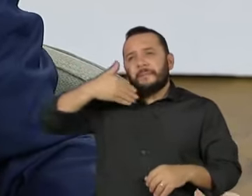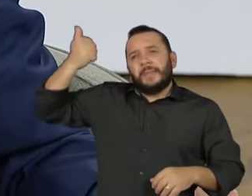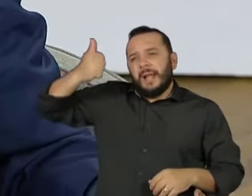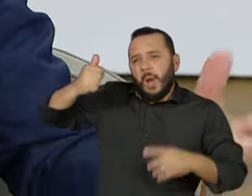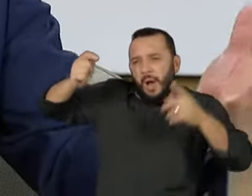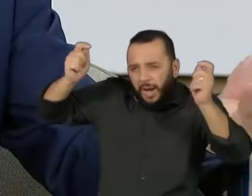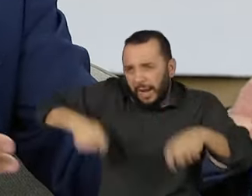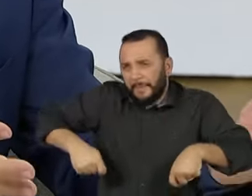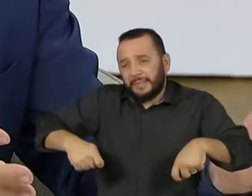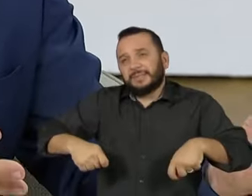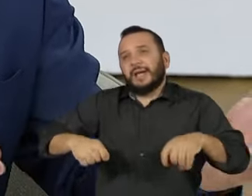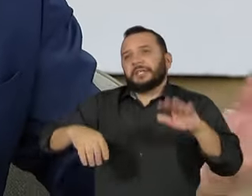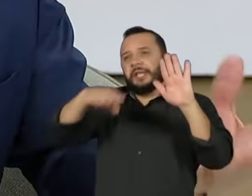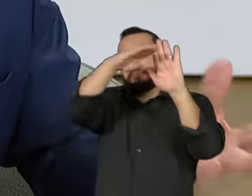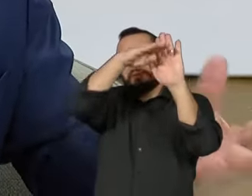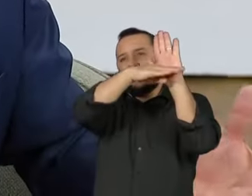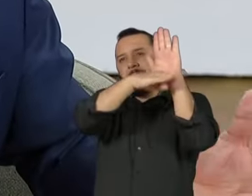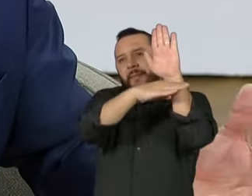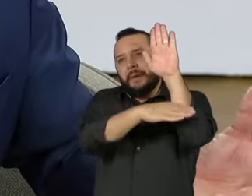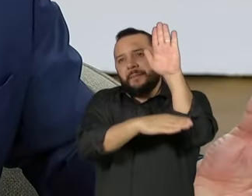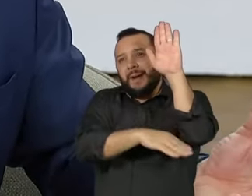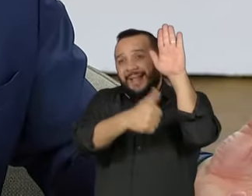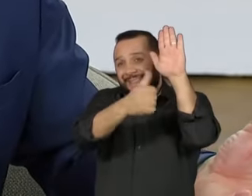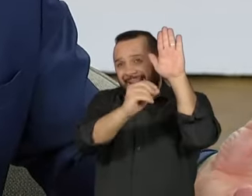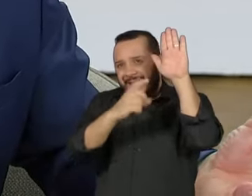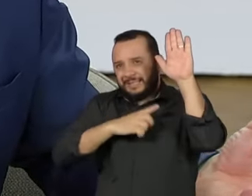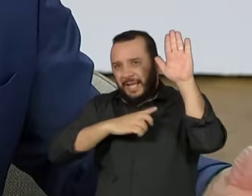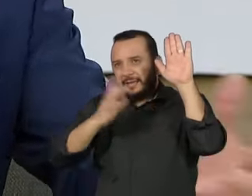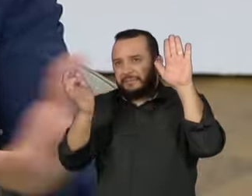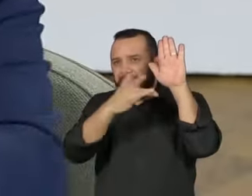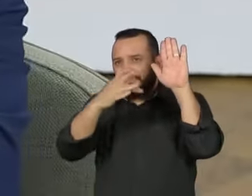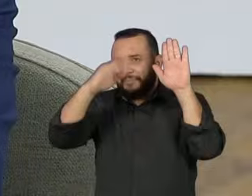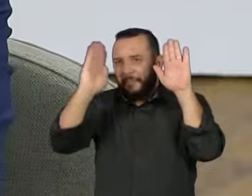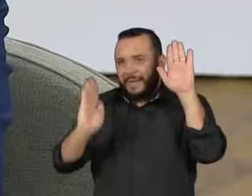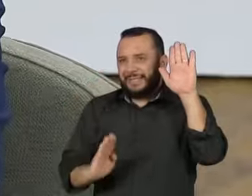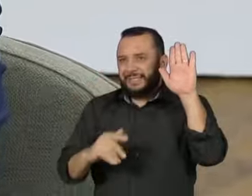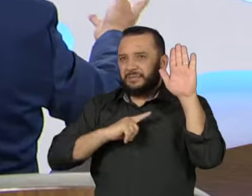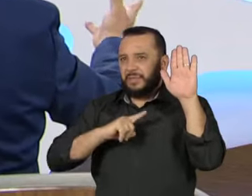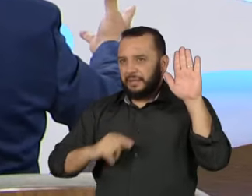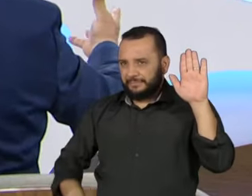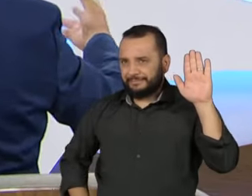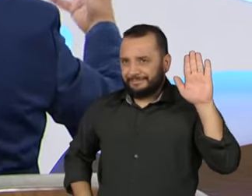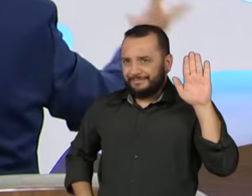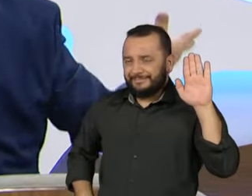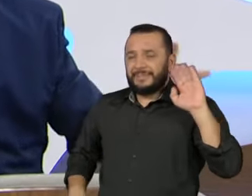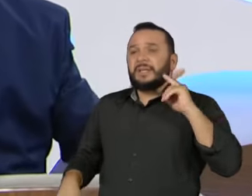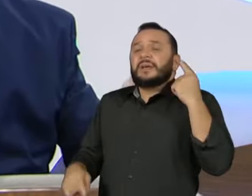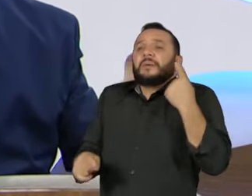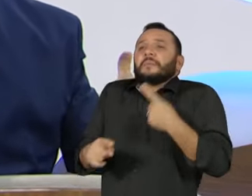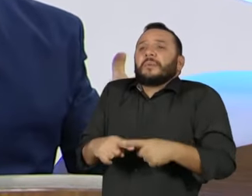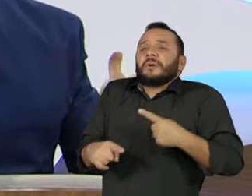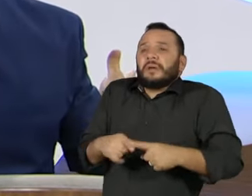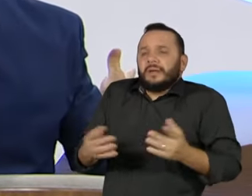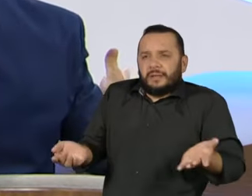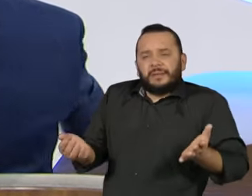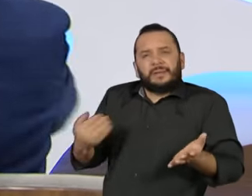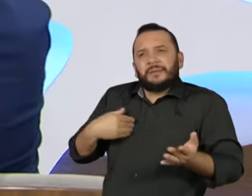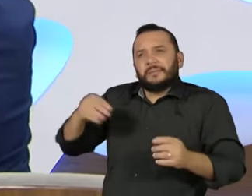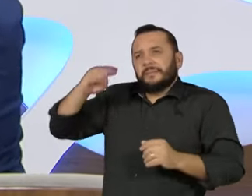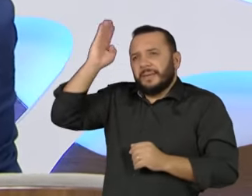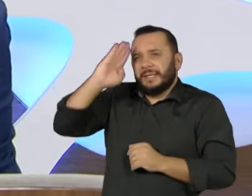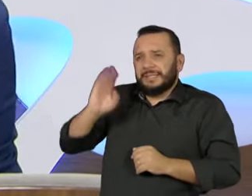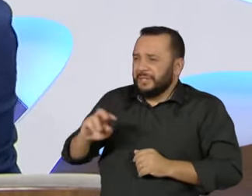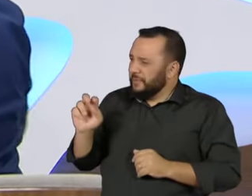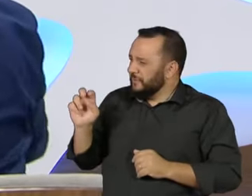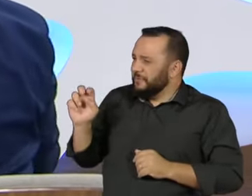pergunta que não quer calar é por que um país com potencial desse ver as privações que passam nos seus filhos, ver um